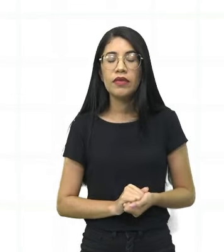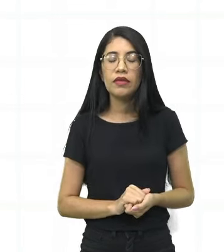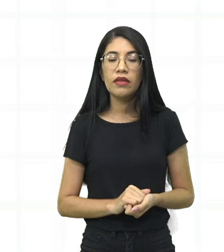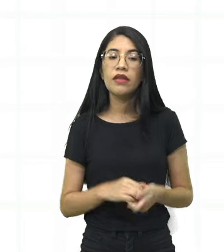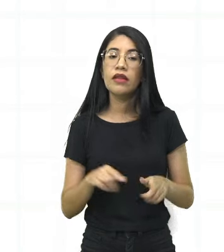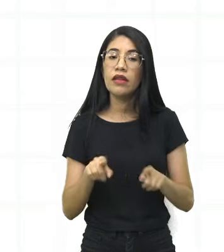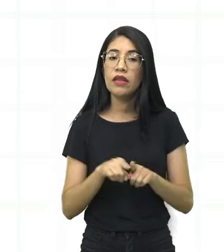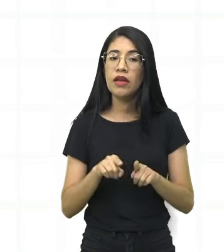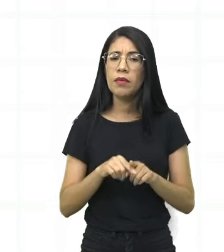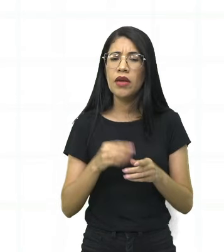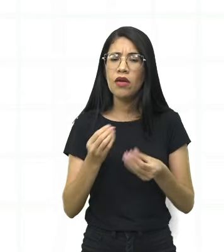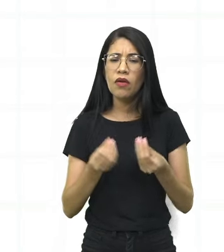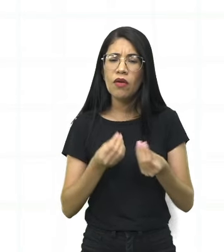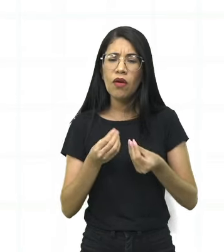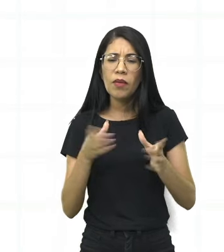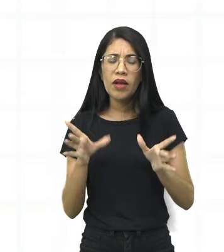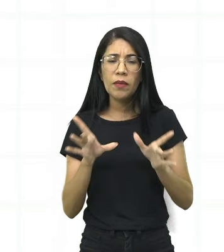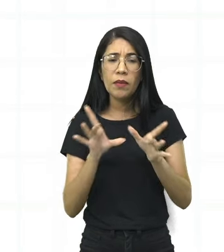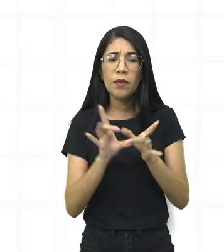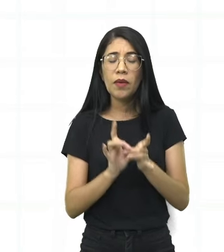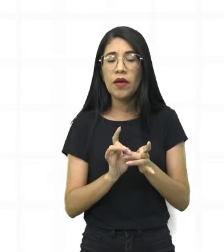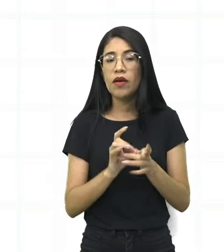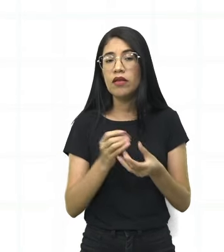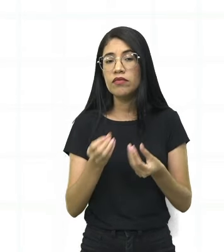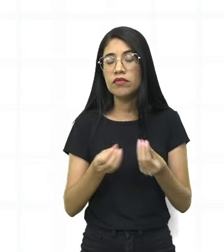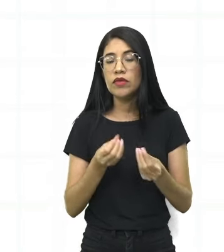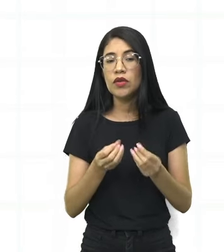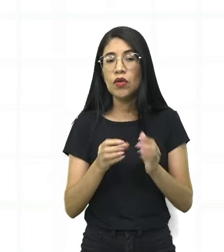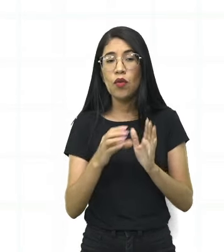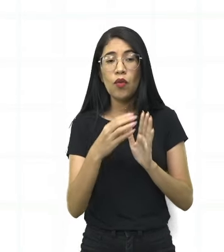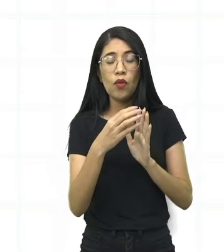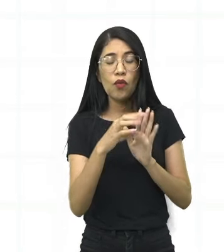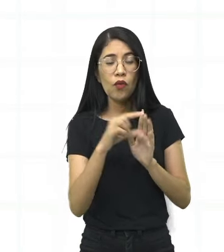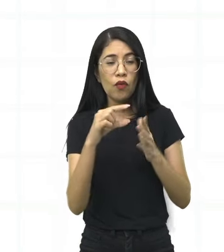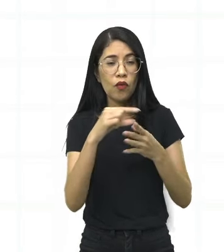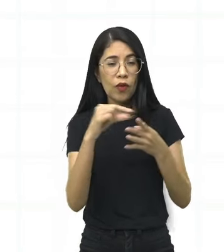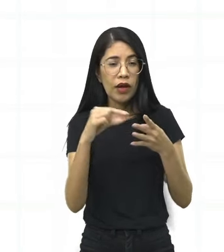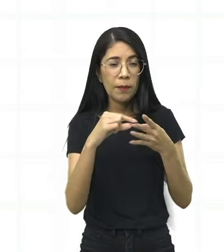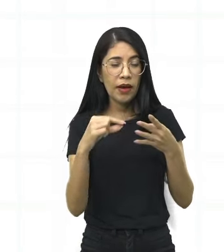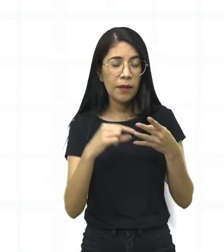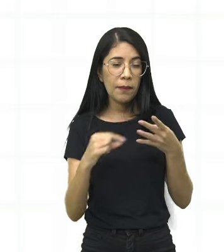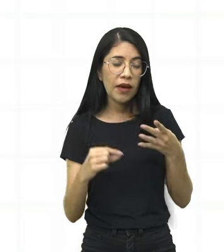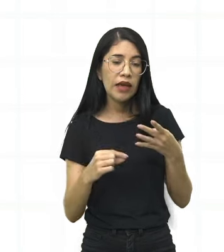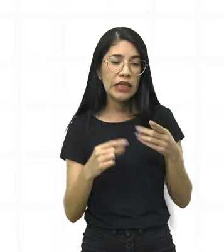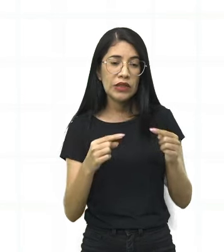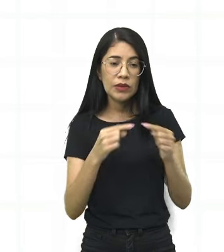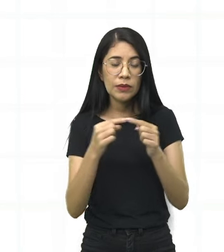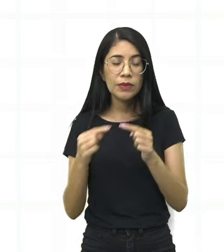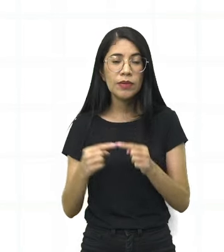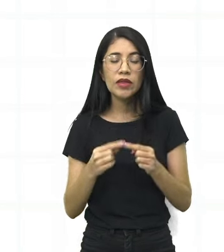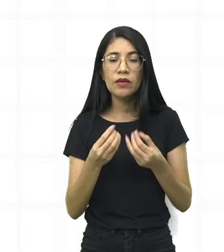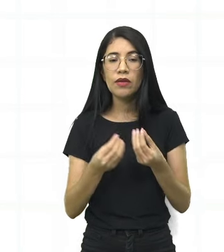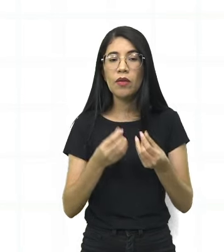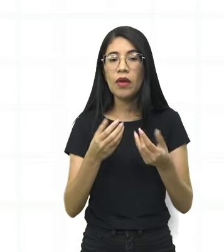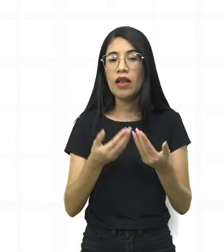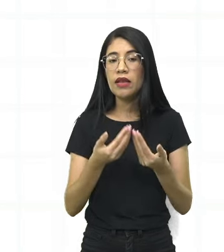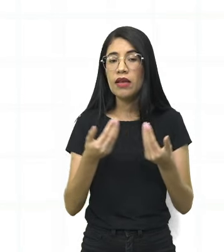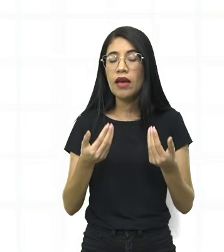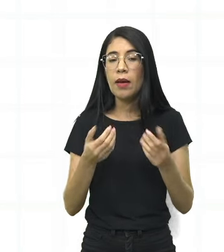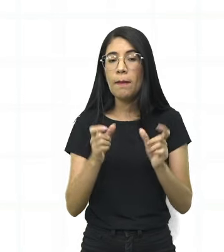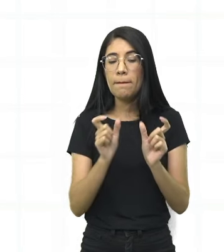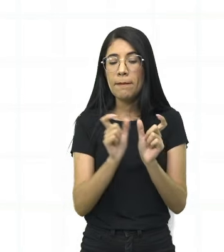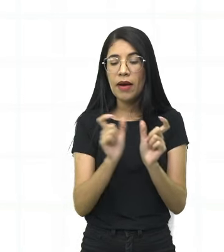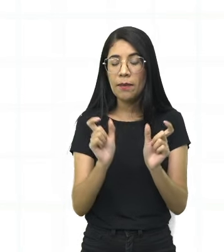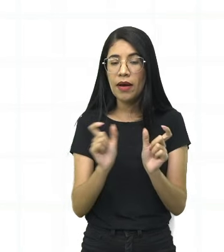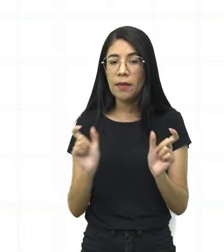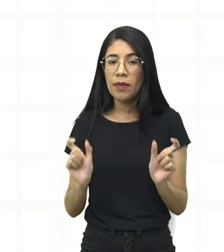há uma união bem sintática entre o verso e o outro, ok? Ao separar palavras unidas